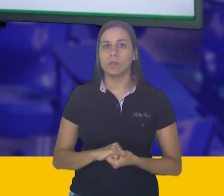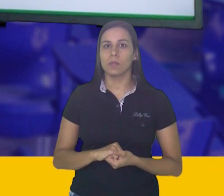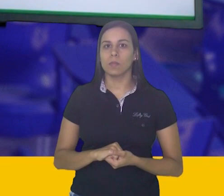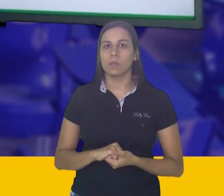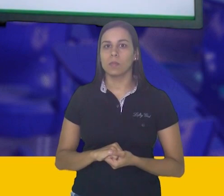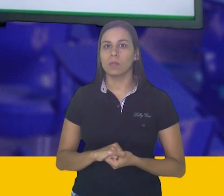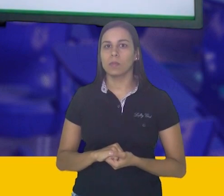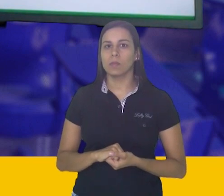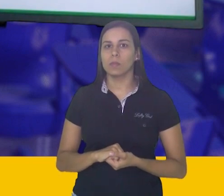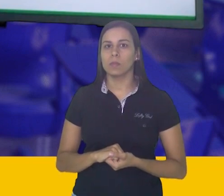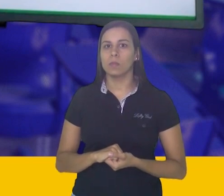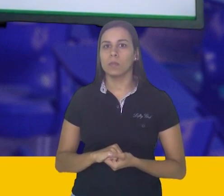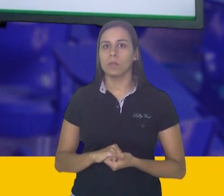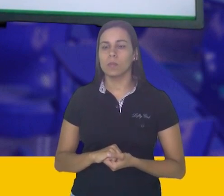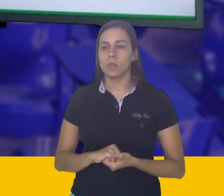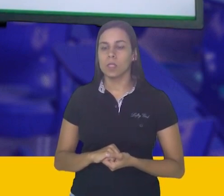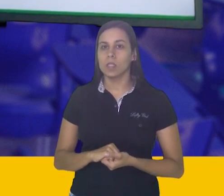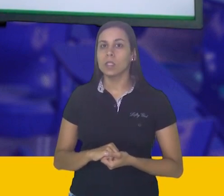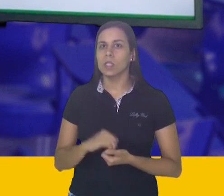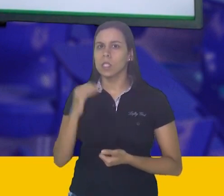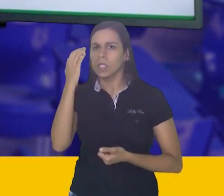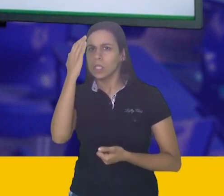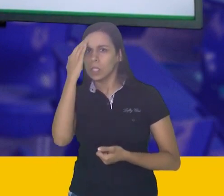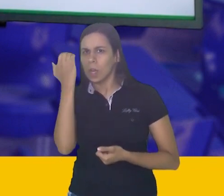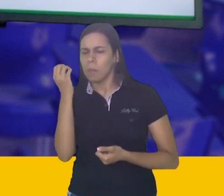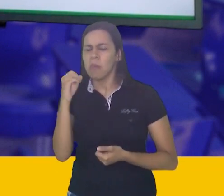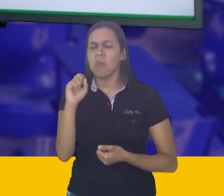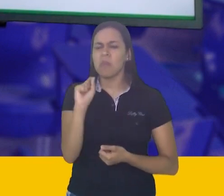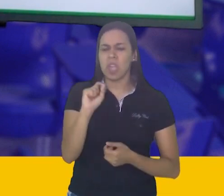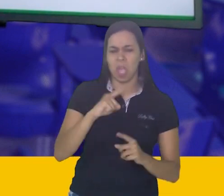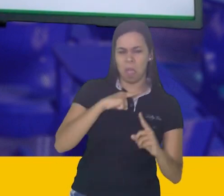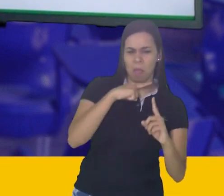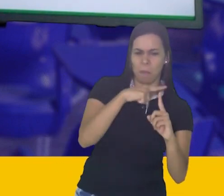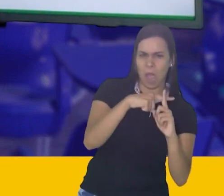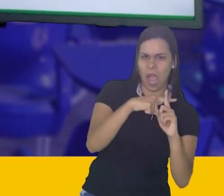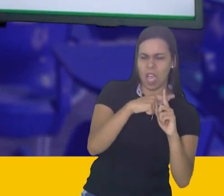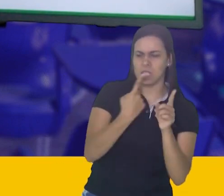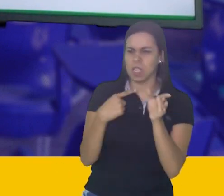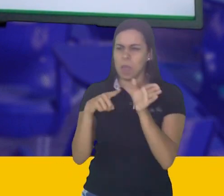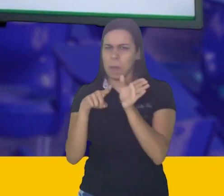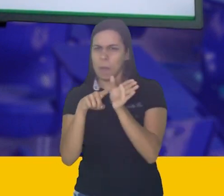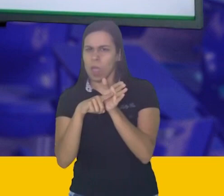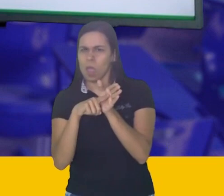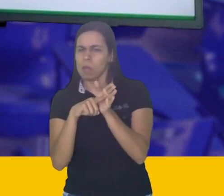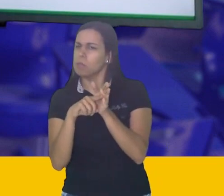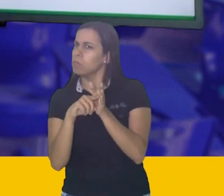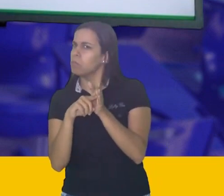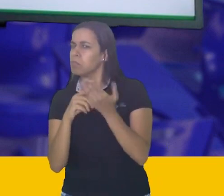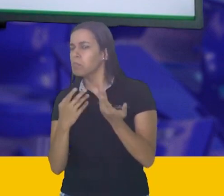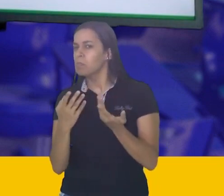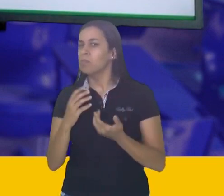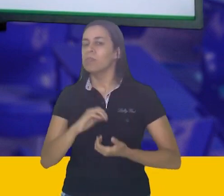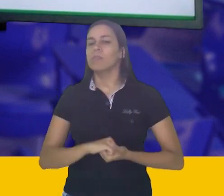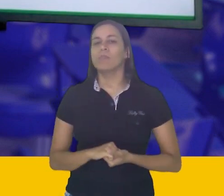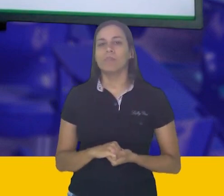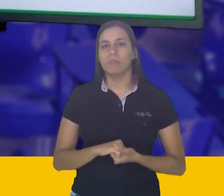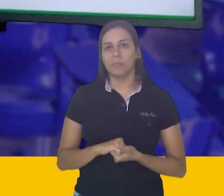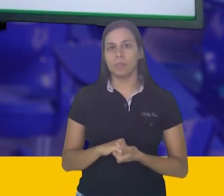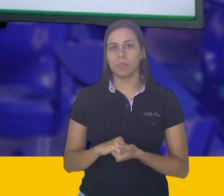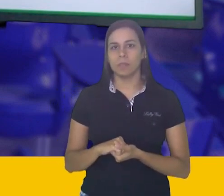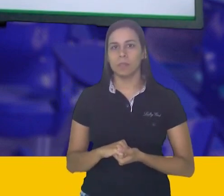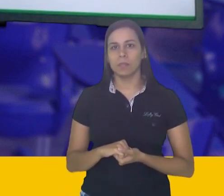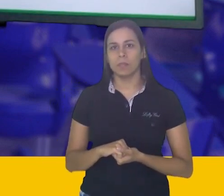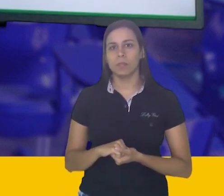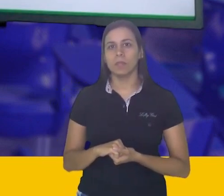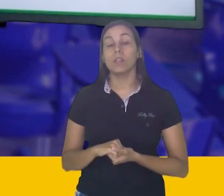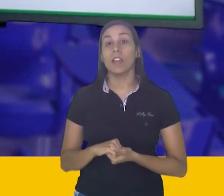qual é a operação que nós vamos precisar fazer para resolver esse probleminha? Oi? Você disse uma continha de mais?